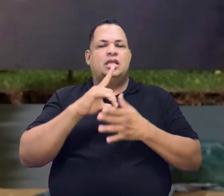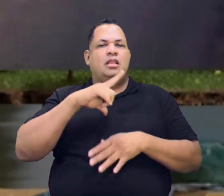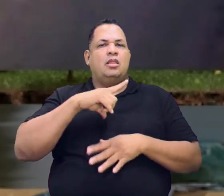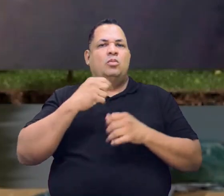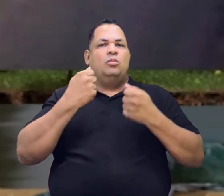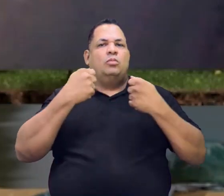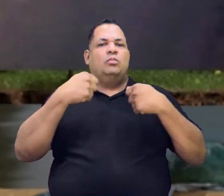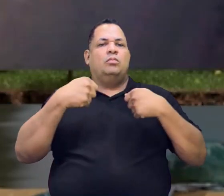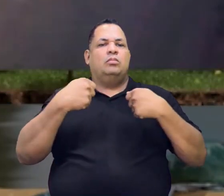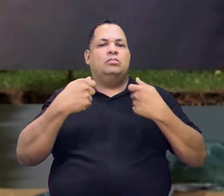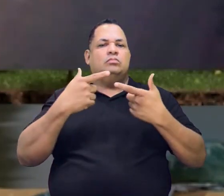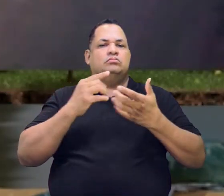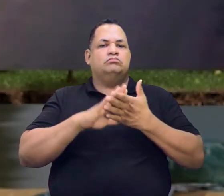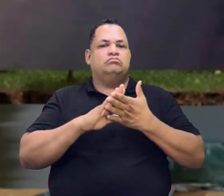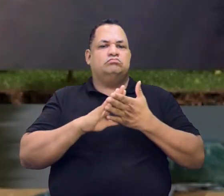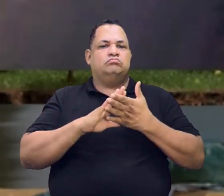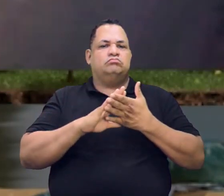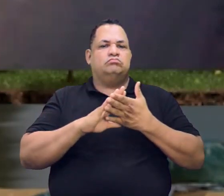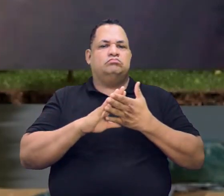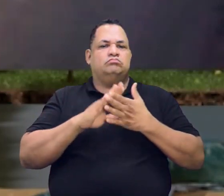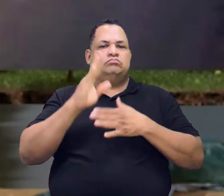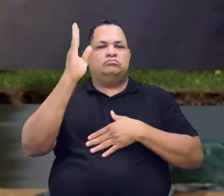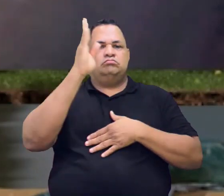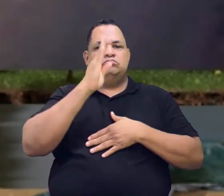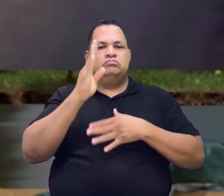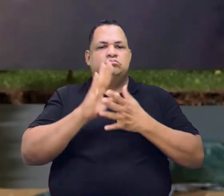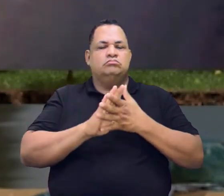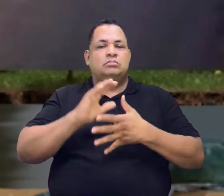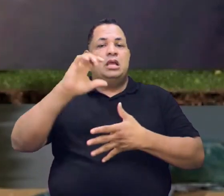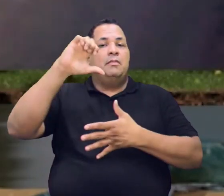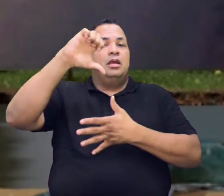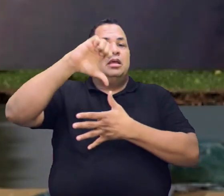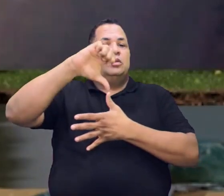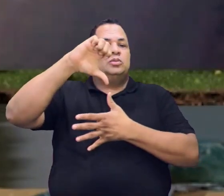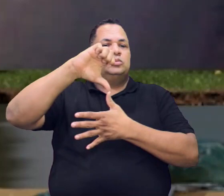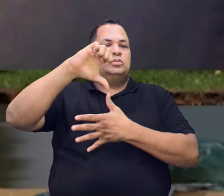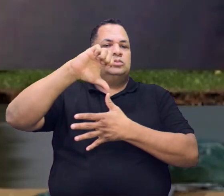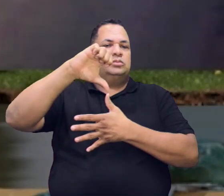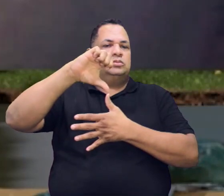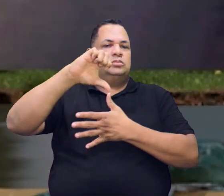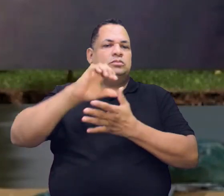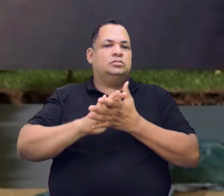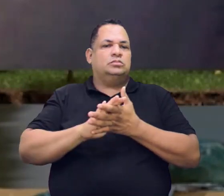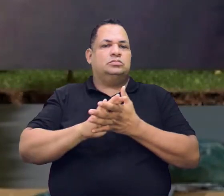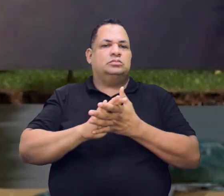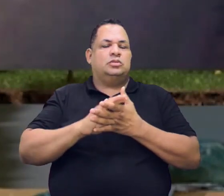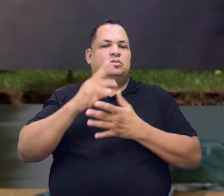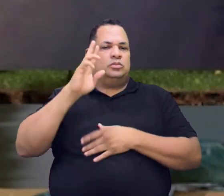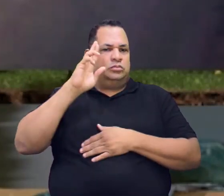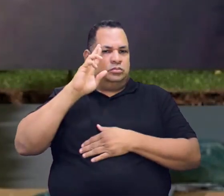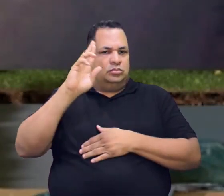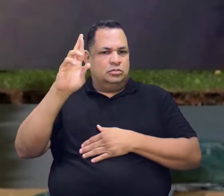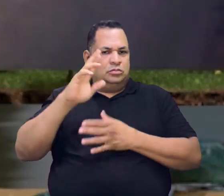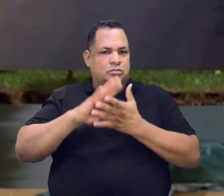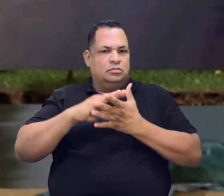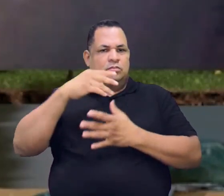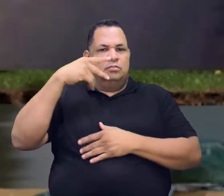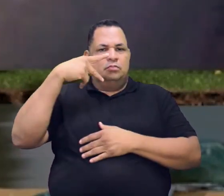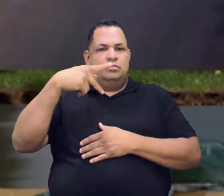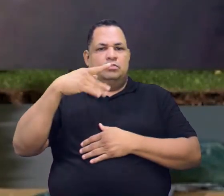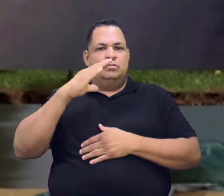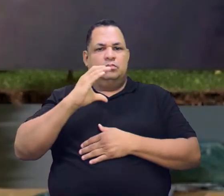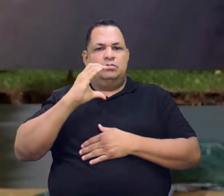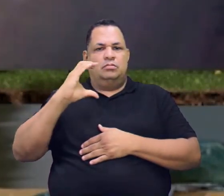dominada no Brasil e na América do Sul pelo PCC e pelo Comando Vermelho.